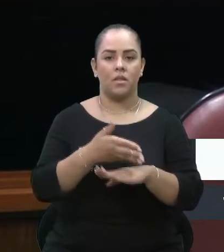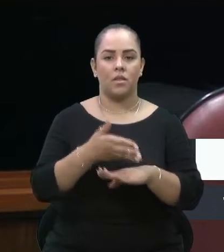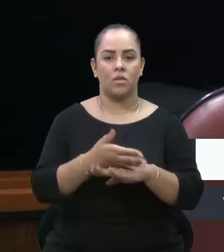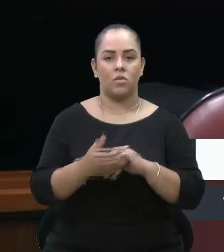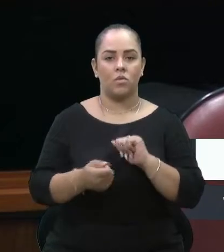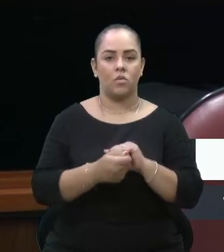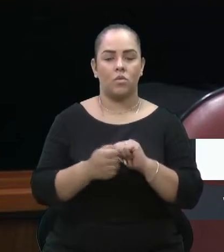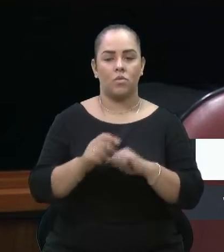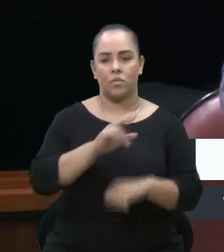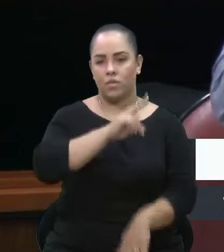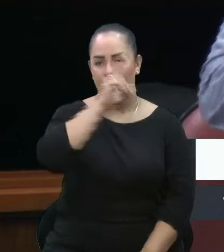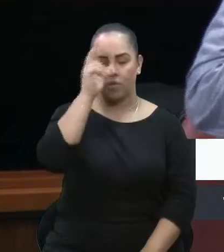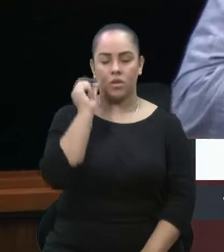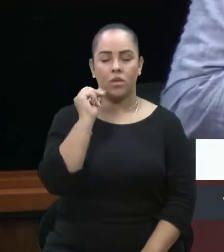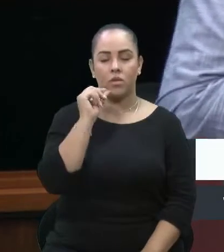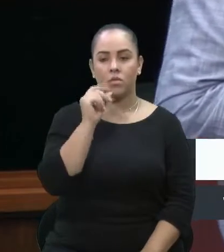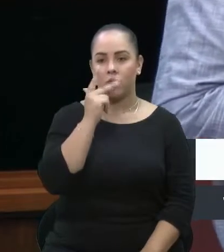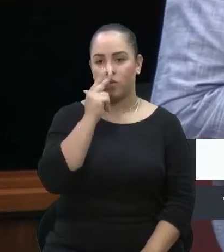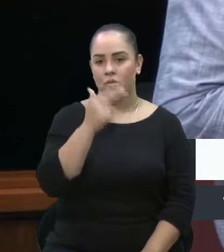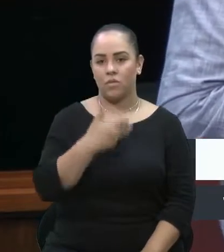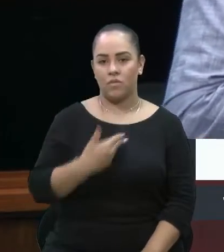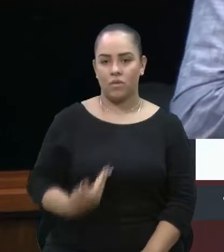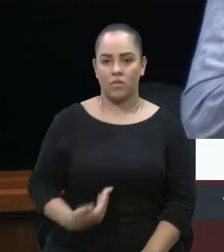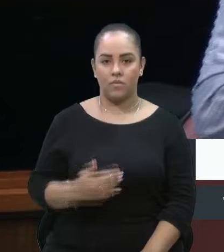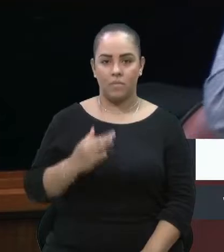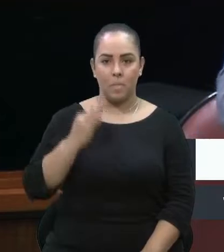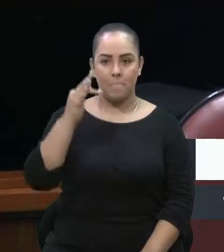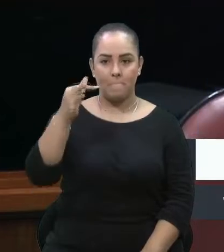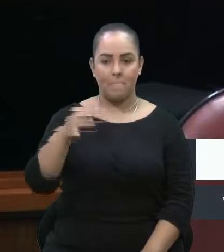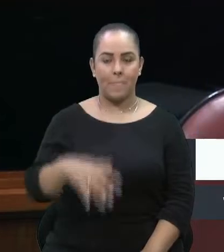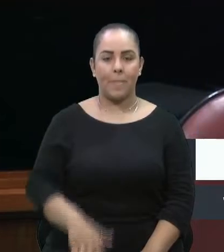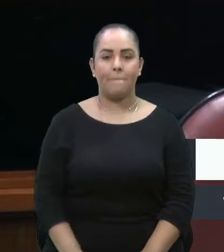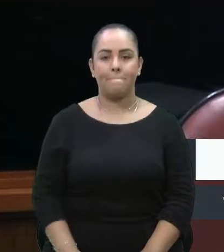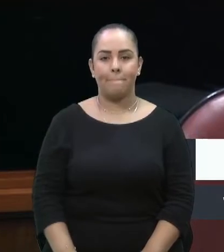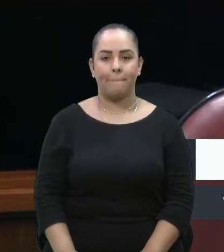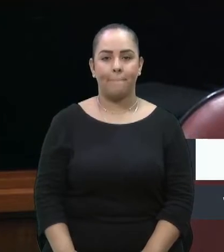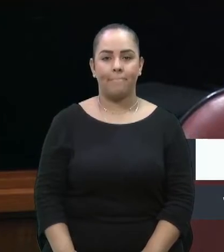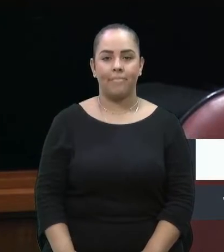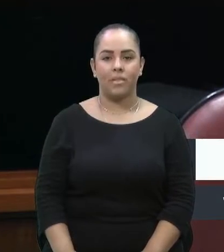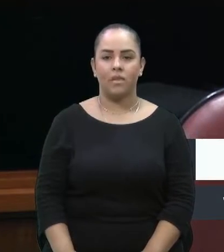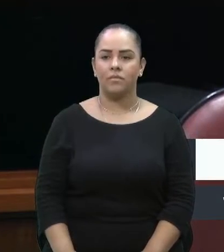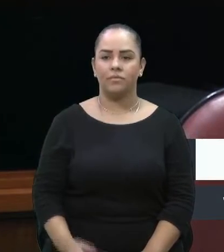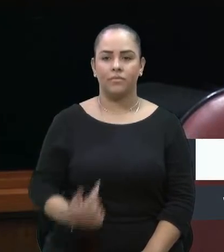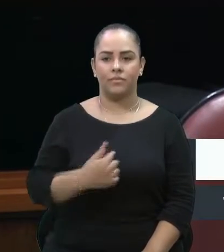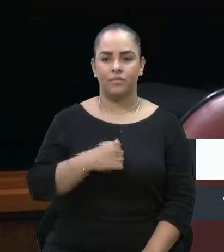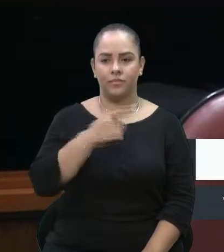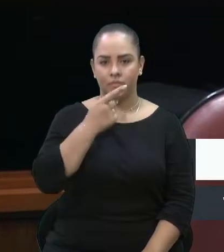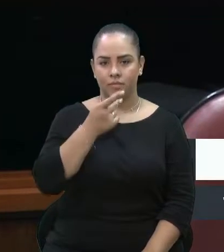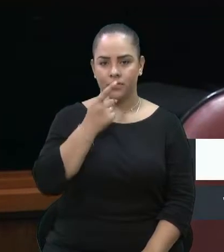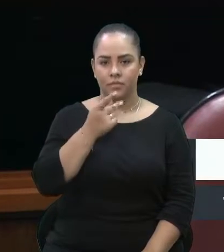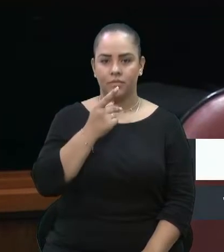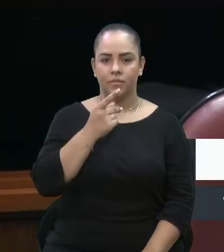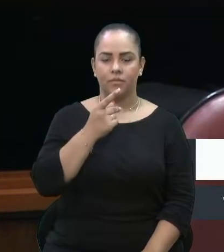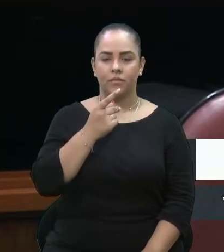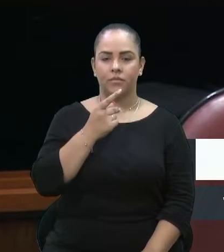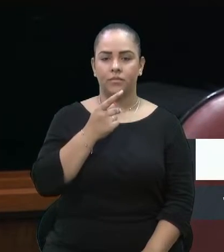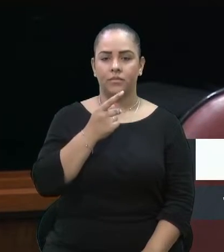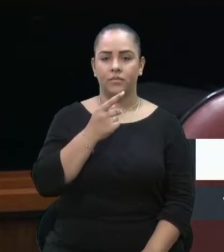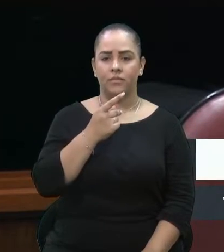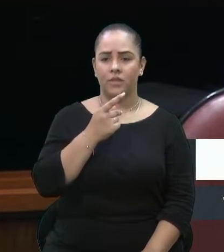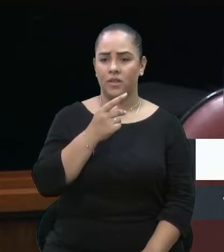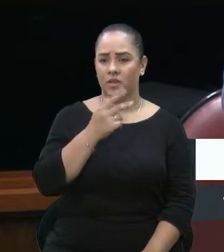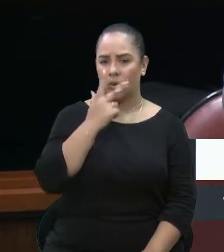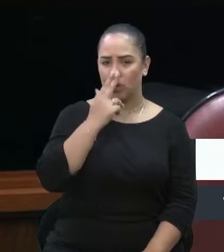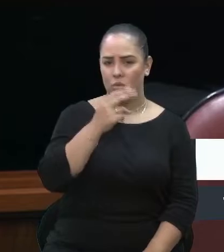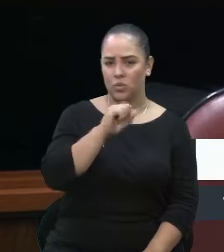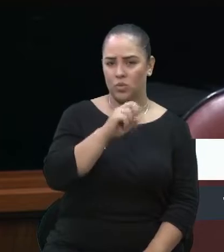prefeitos, questão do governo federal? O faz o SUS do transporte coletivo? O SUS, porque tem